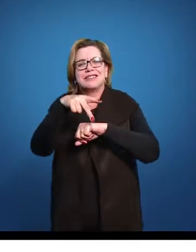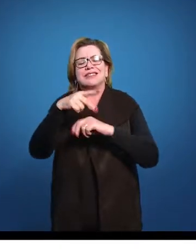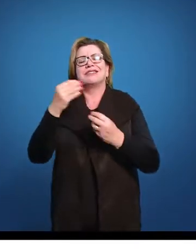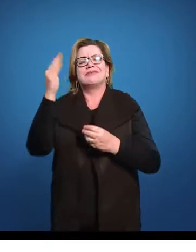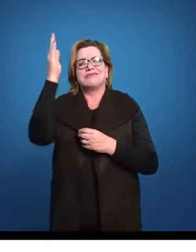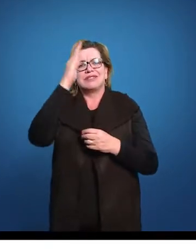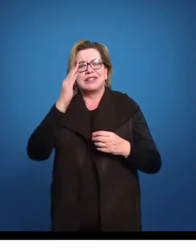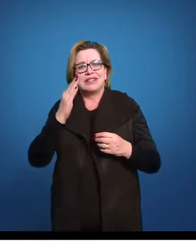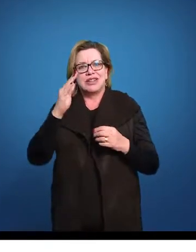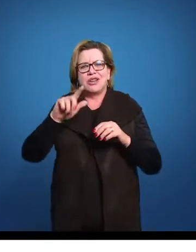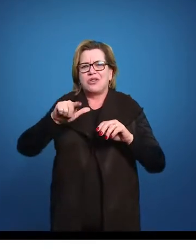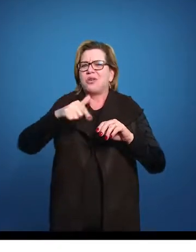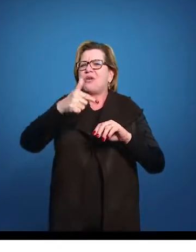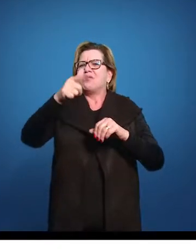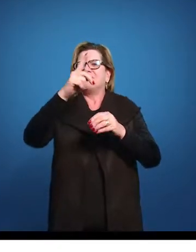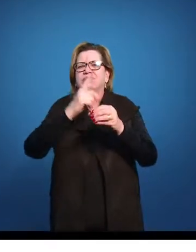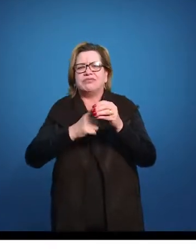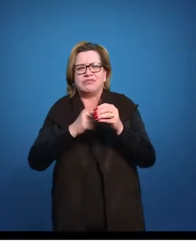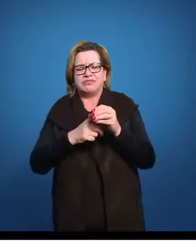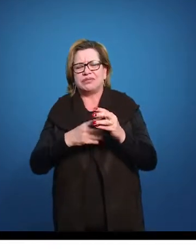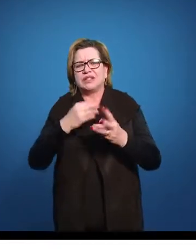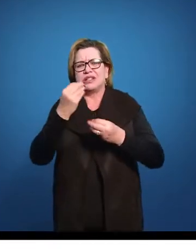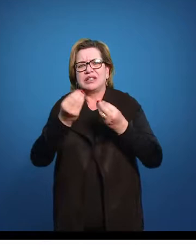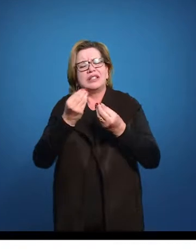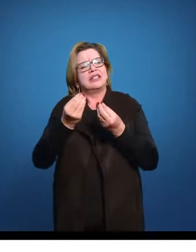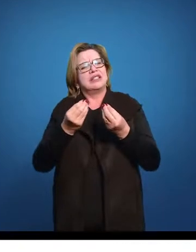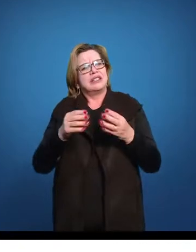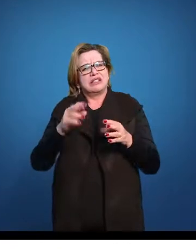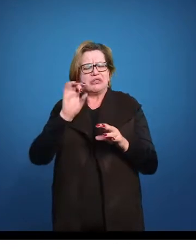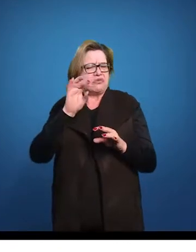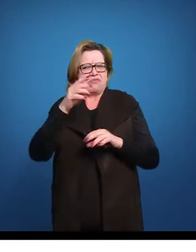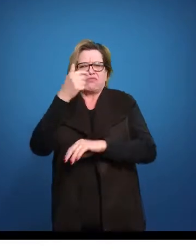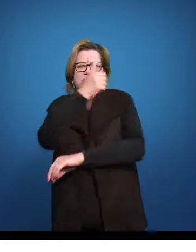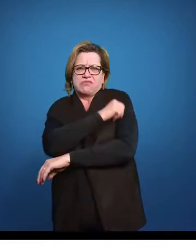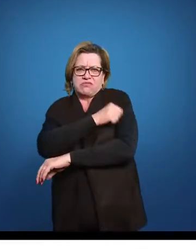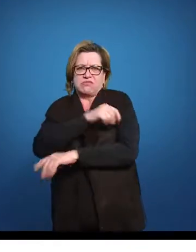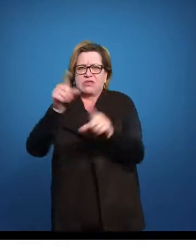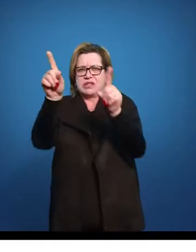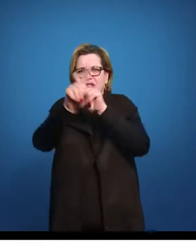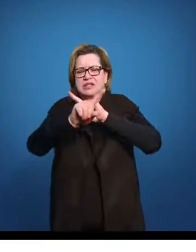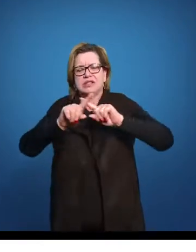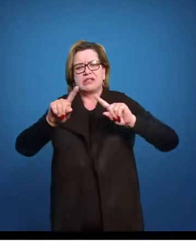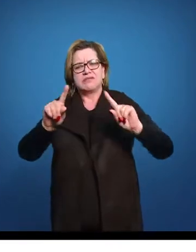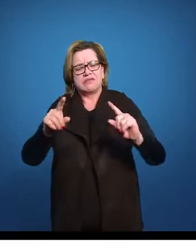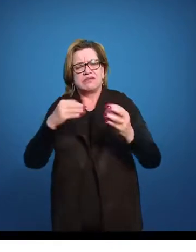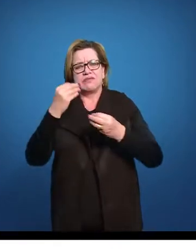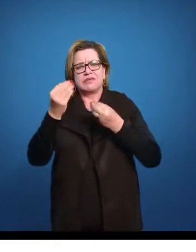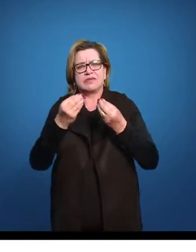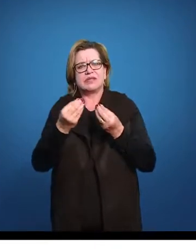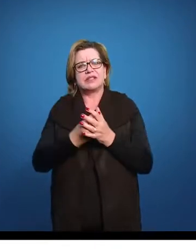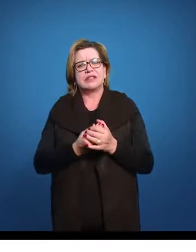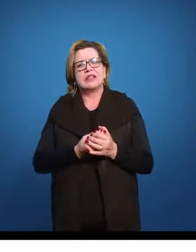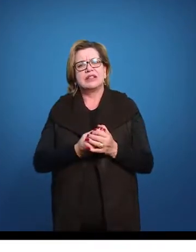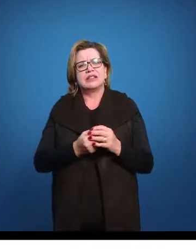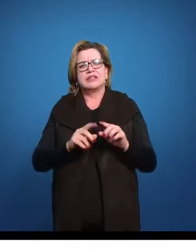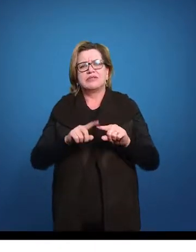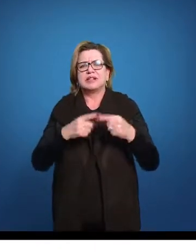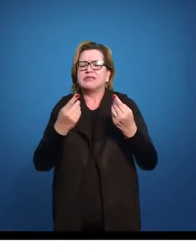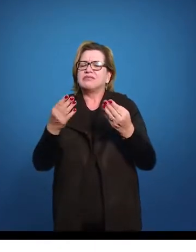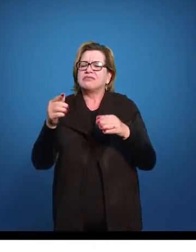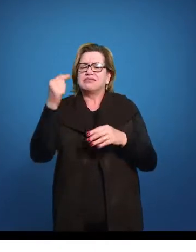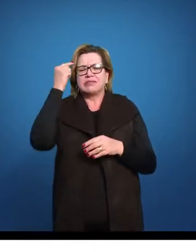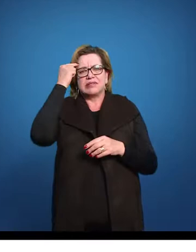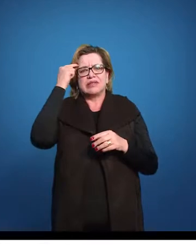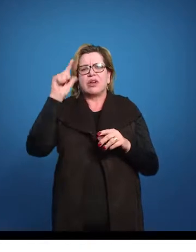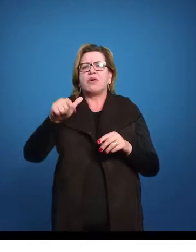Janeiro, que era o período da corte, depois vai ser o lugar do império, esse grande centro, mas pensar para